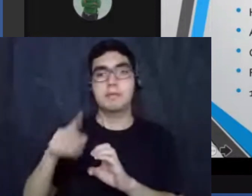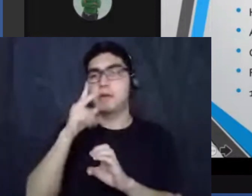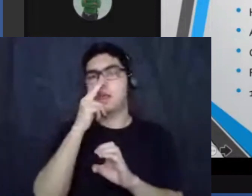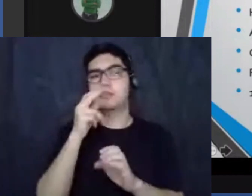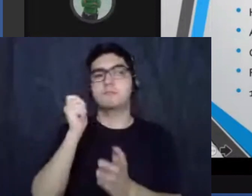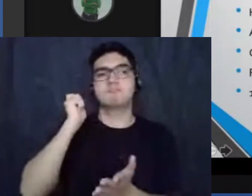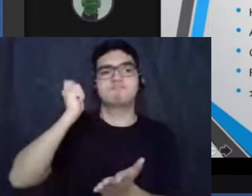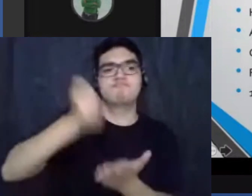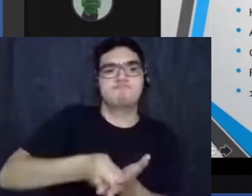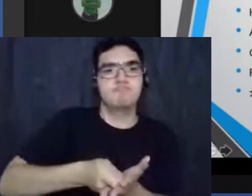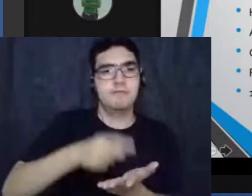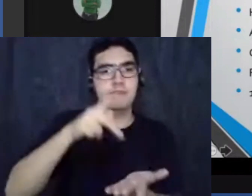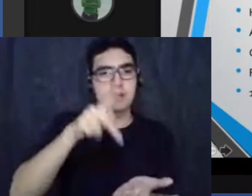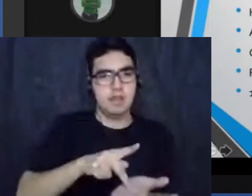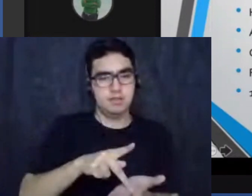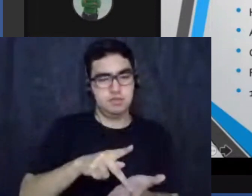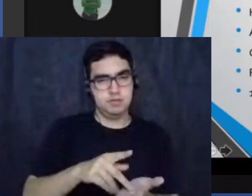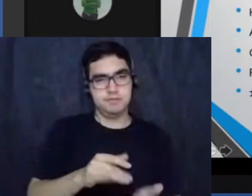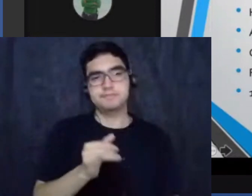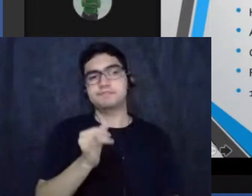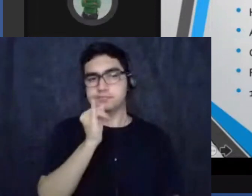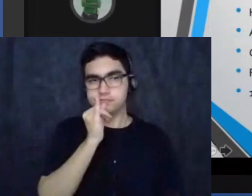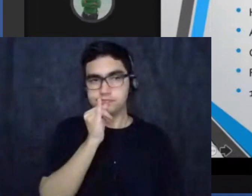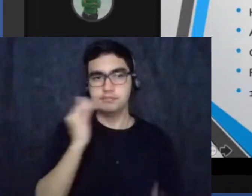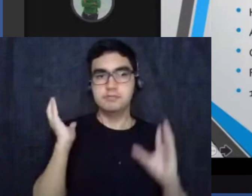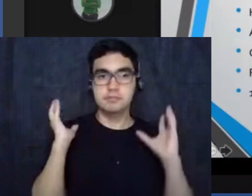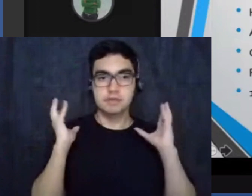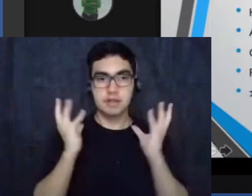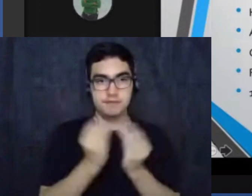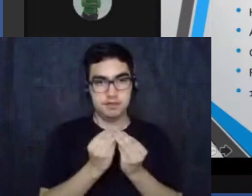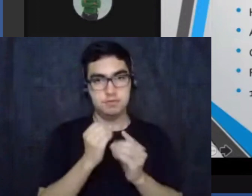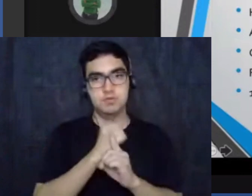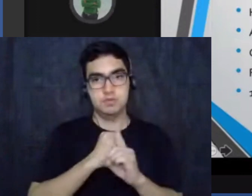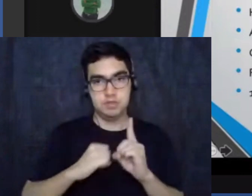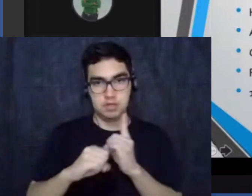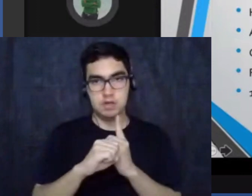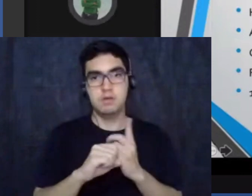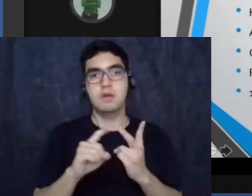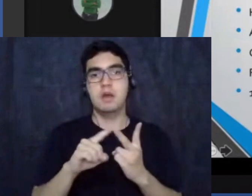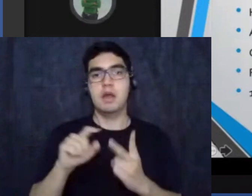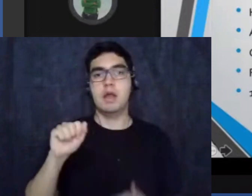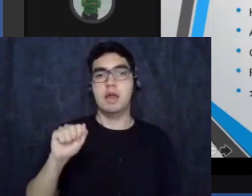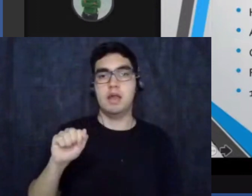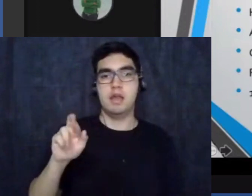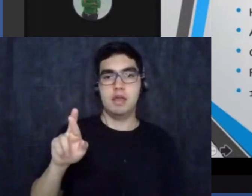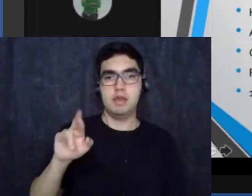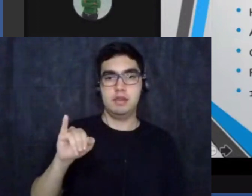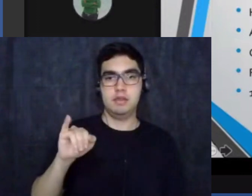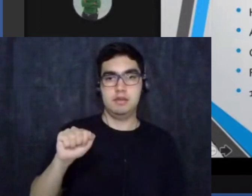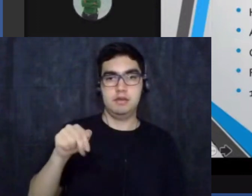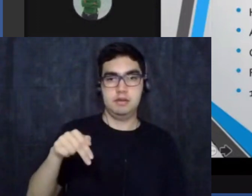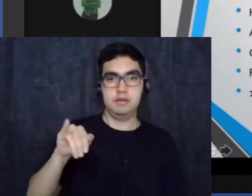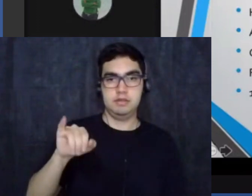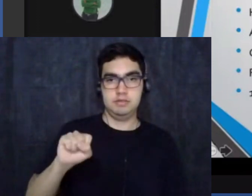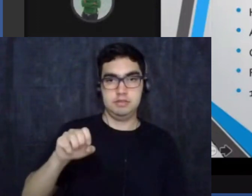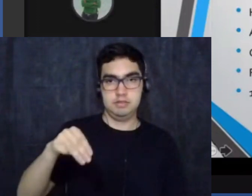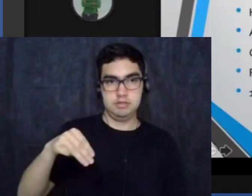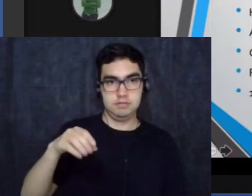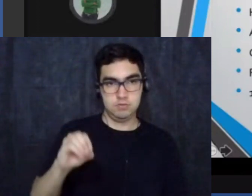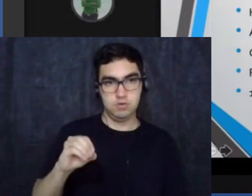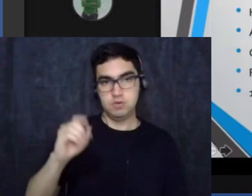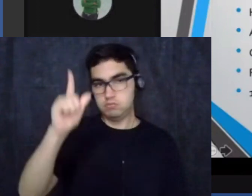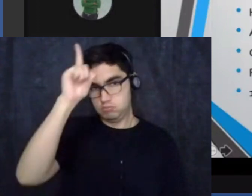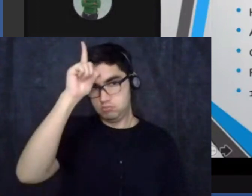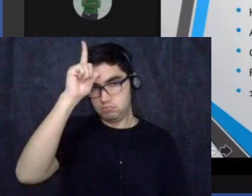É o darwinismo social, o arianismo e a eugenia. Aí,